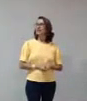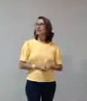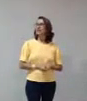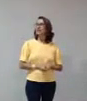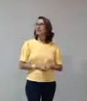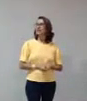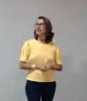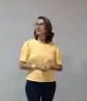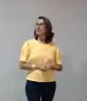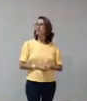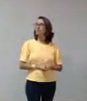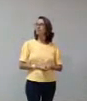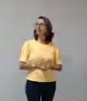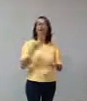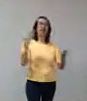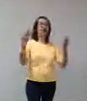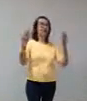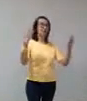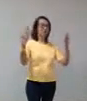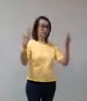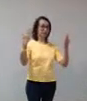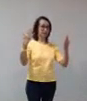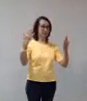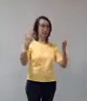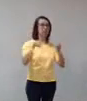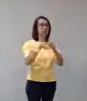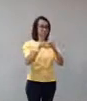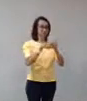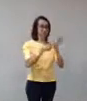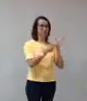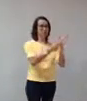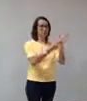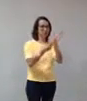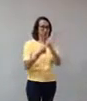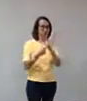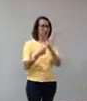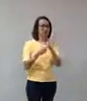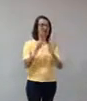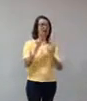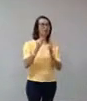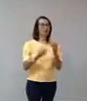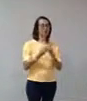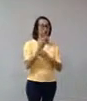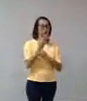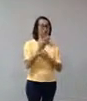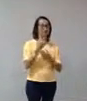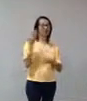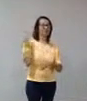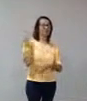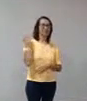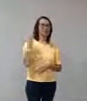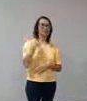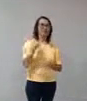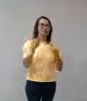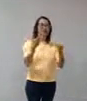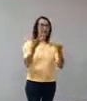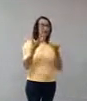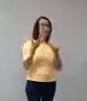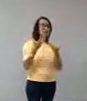Mais uma comparação que eu gostaria de mostrar para vocês, que aconteceu, enquanto eu queria